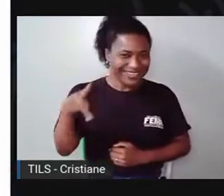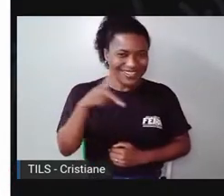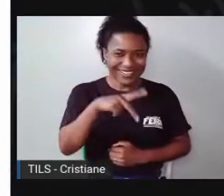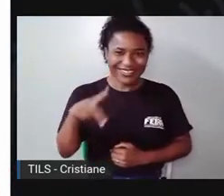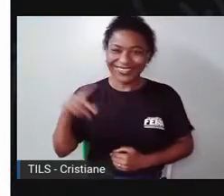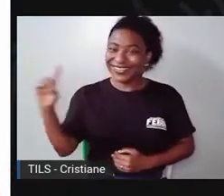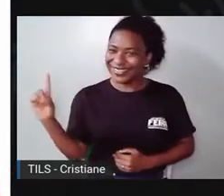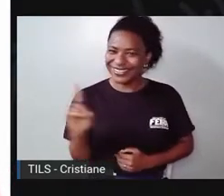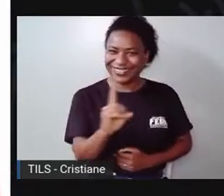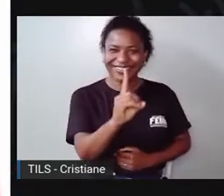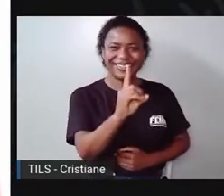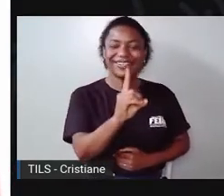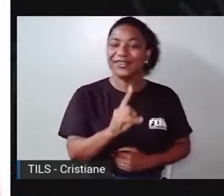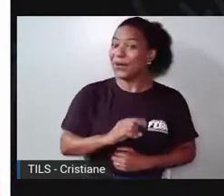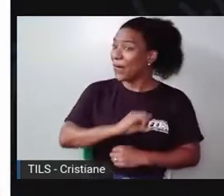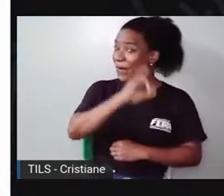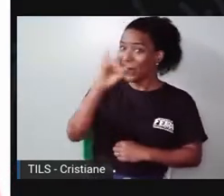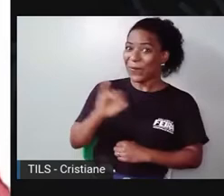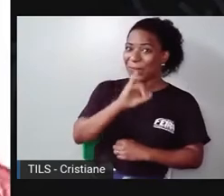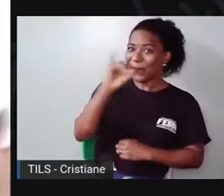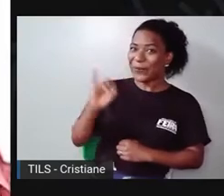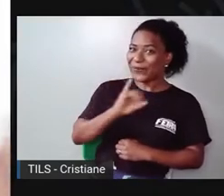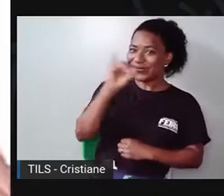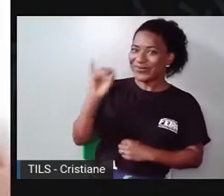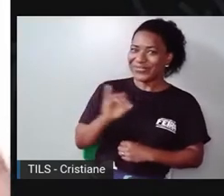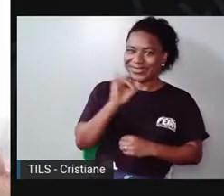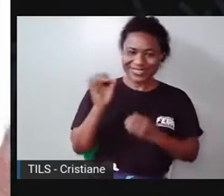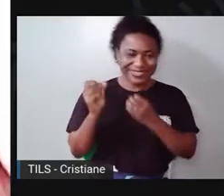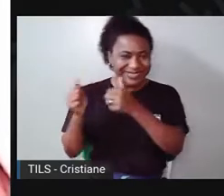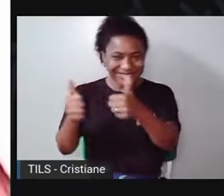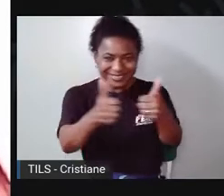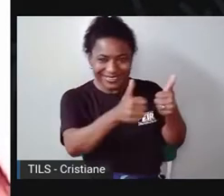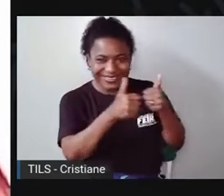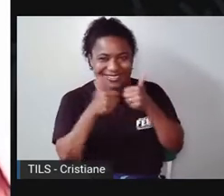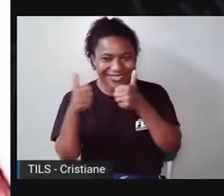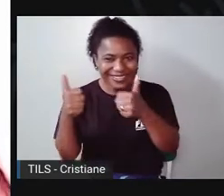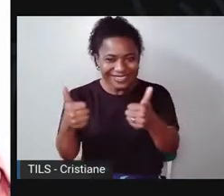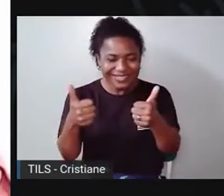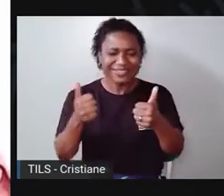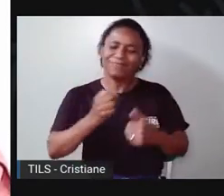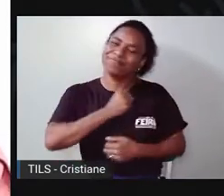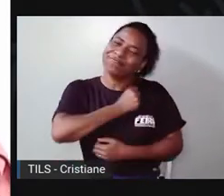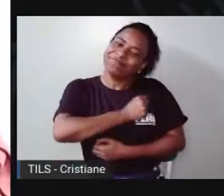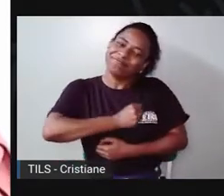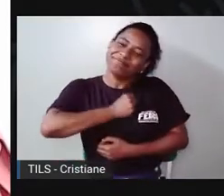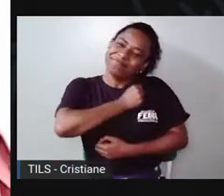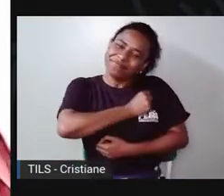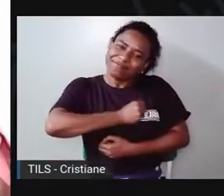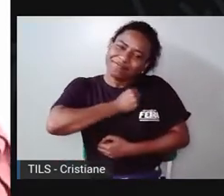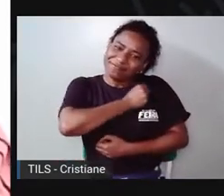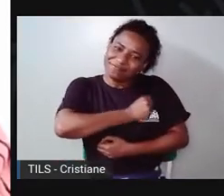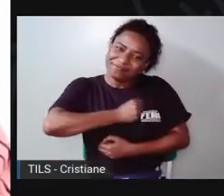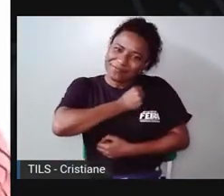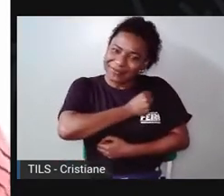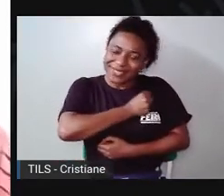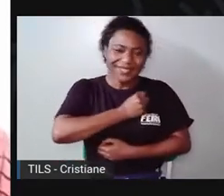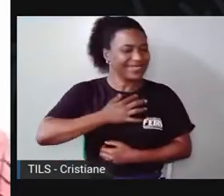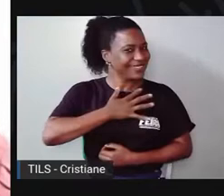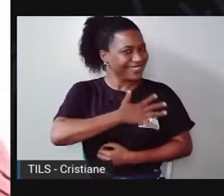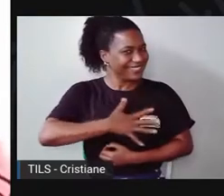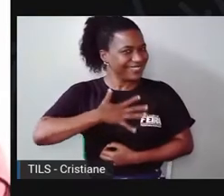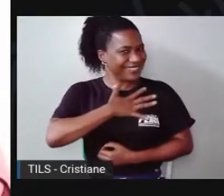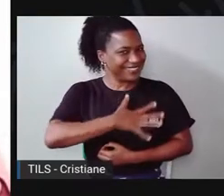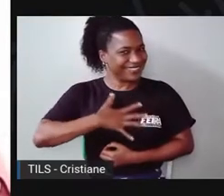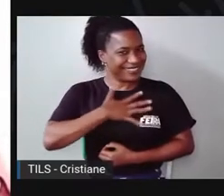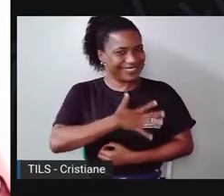Procimeia. Olá, pessoal. Como vocês estão? Que saudade e prazer enorme